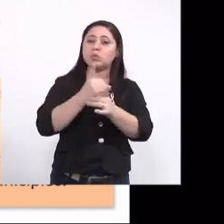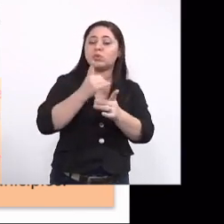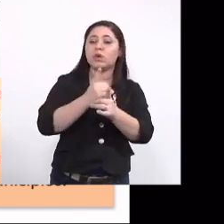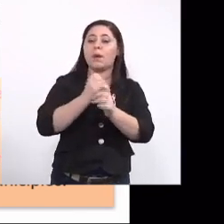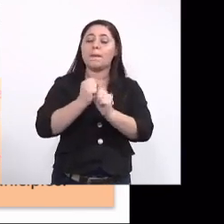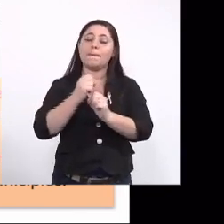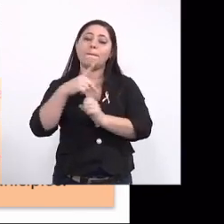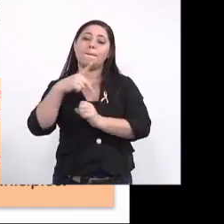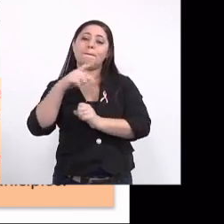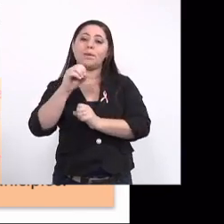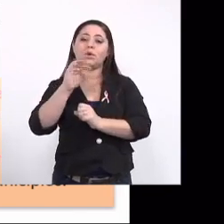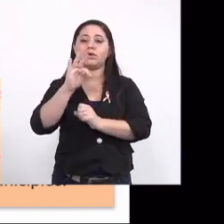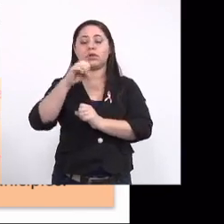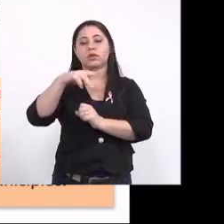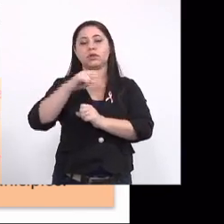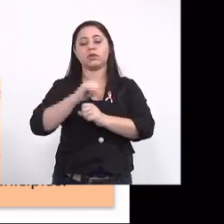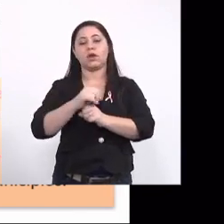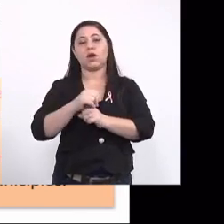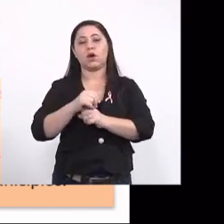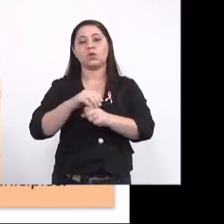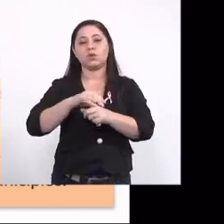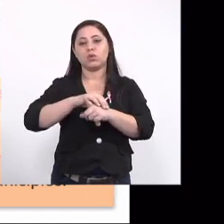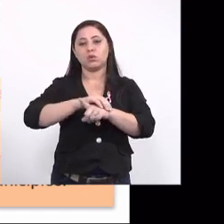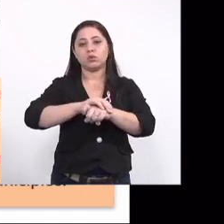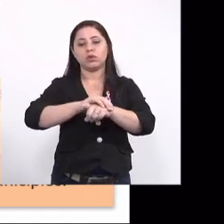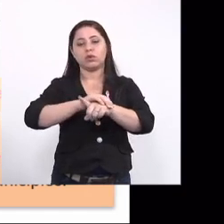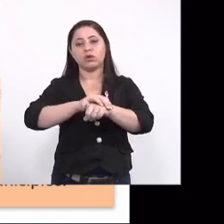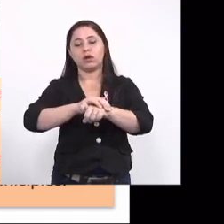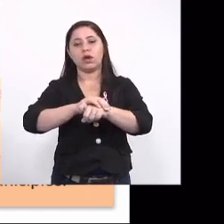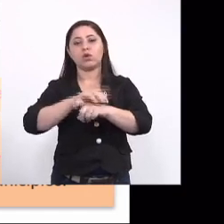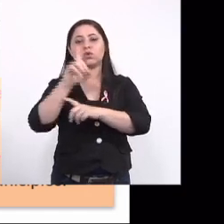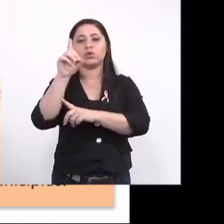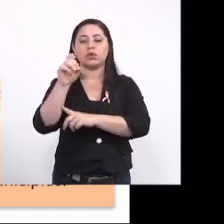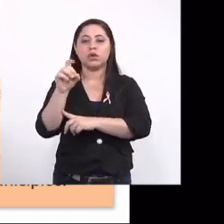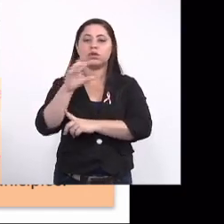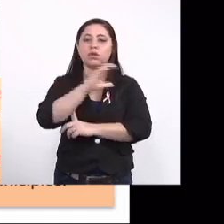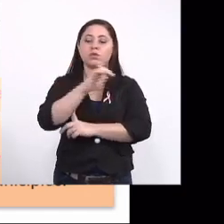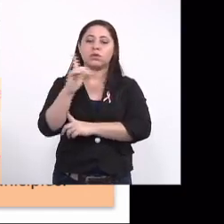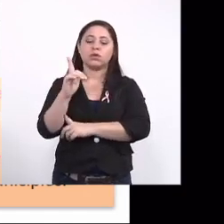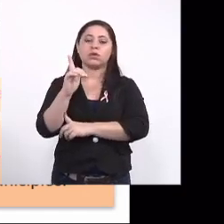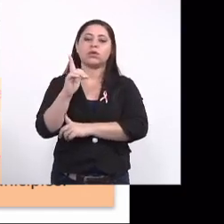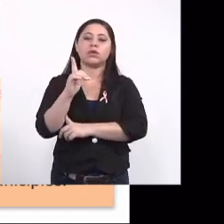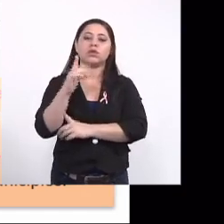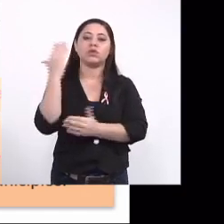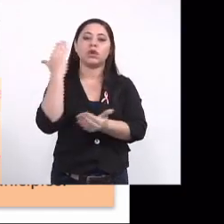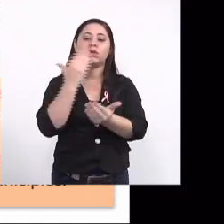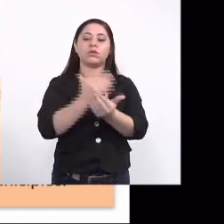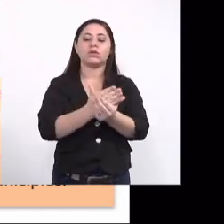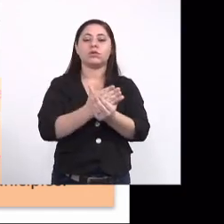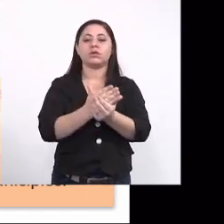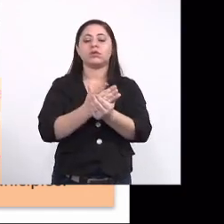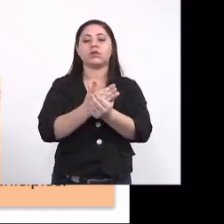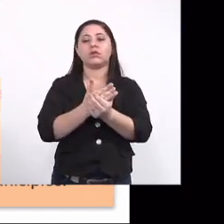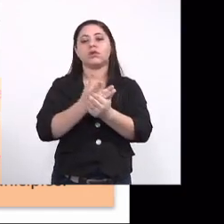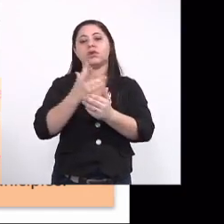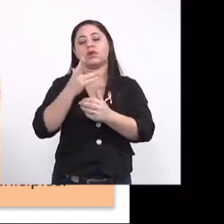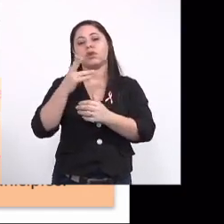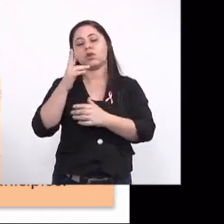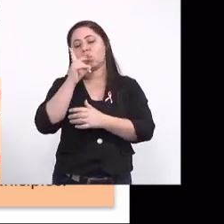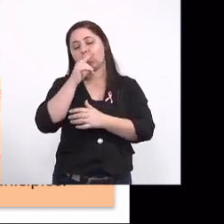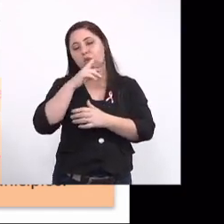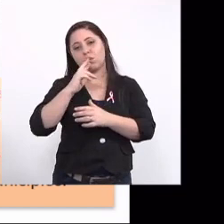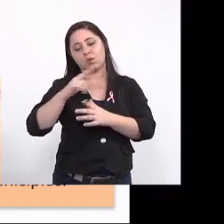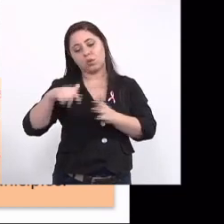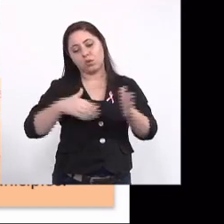potencial, na verdade, em Caracol, em Dourados, em Campo Grande, em Camapuã, em Rio Verde de Mato Grosso. Aí, observem que